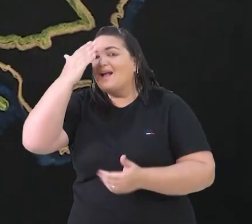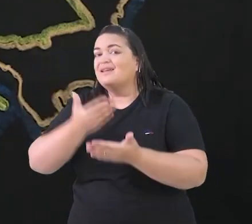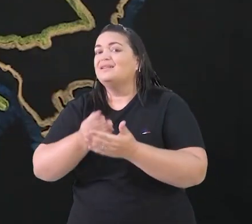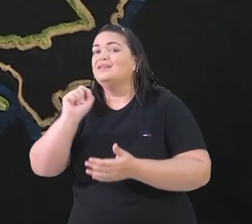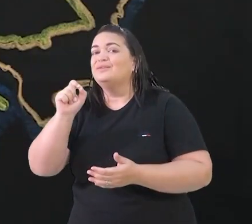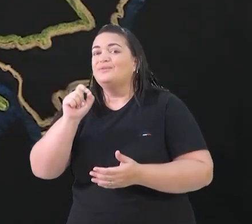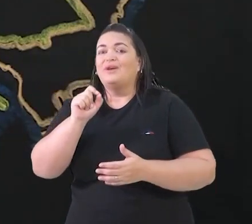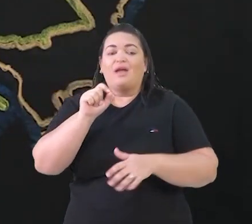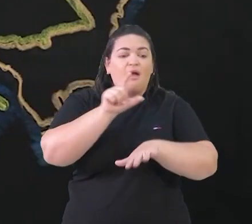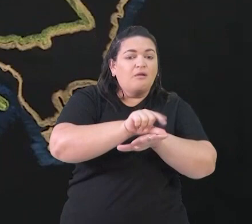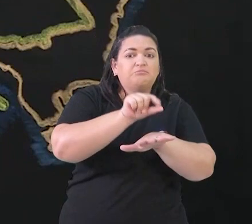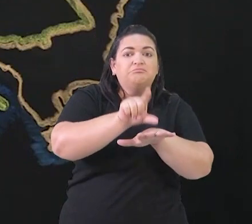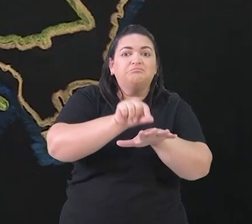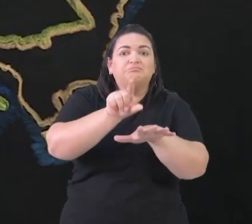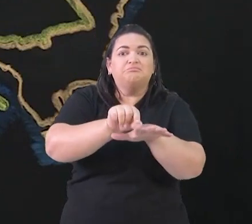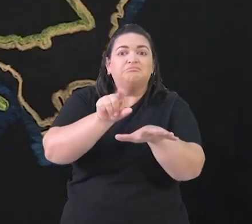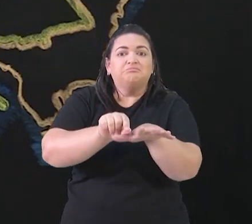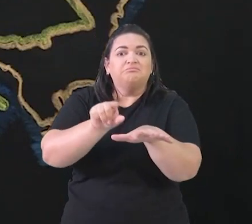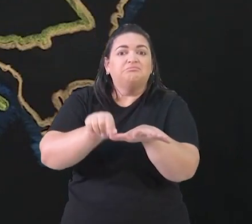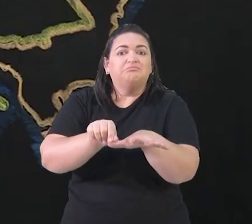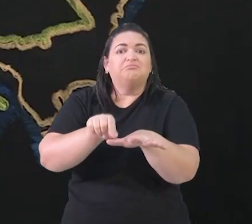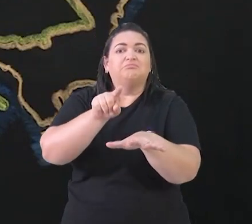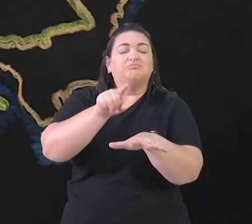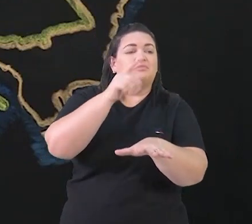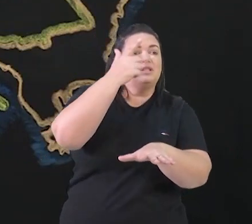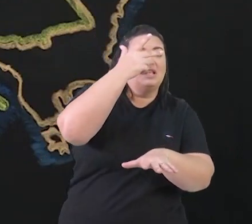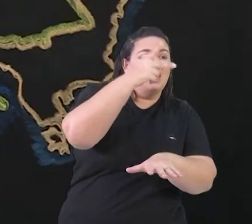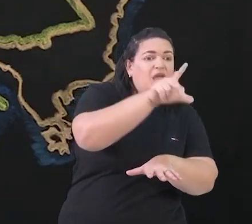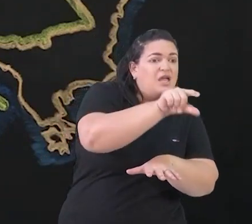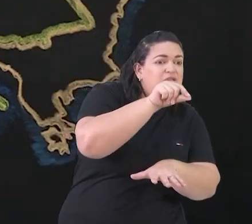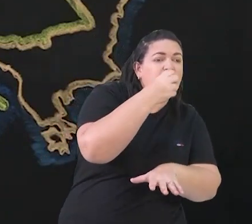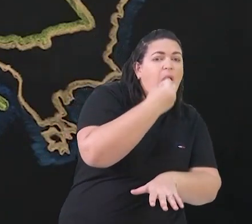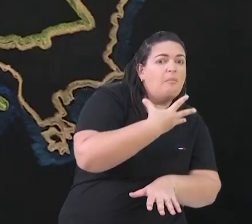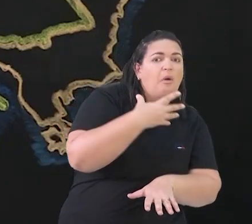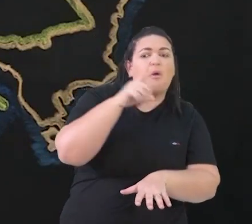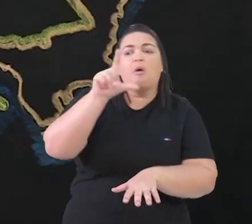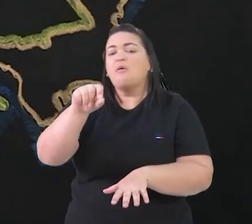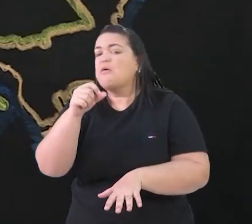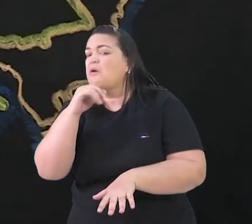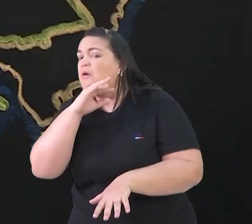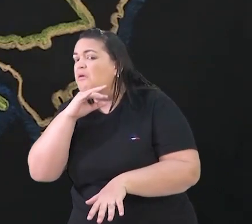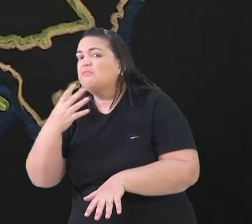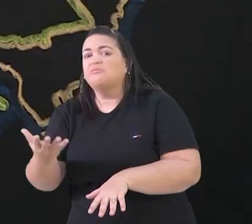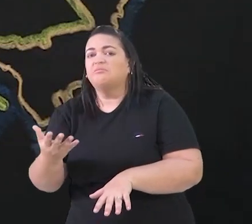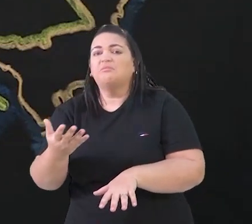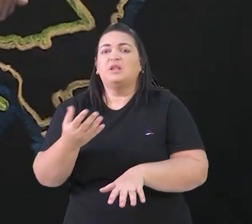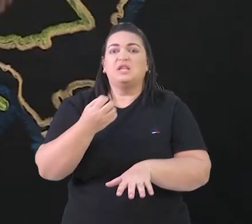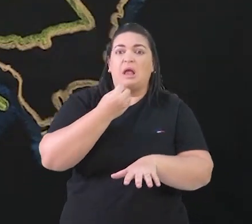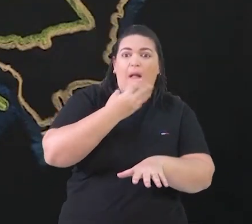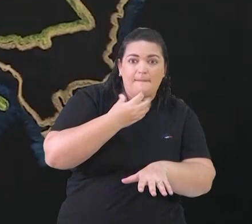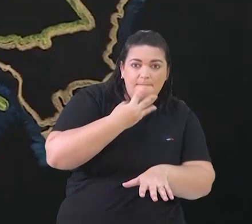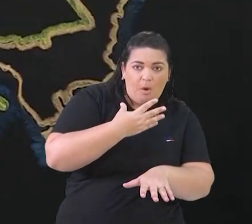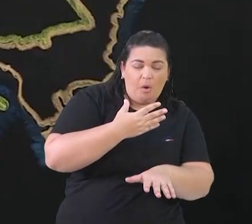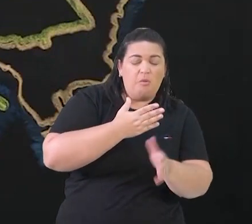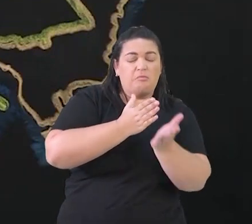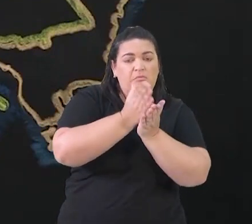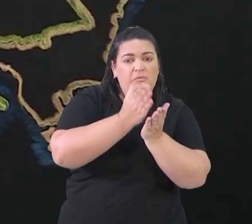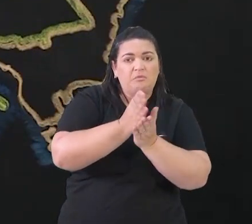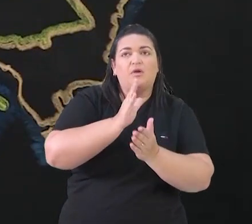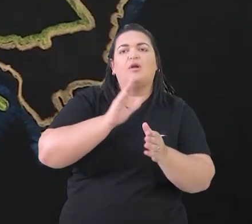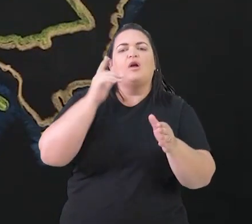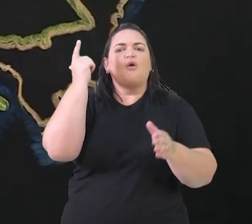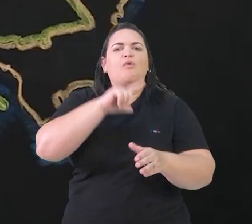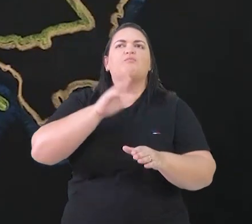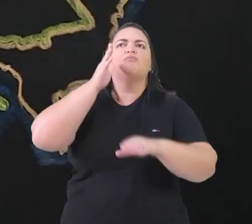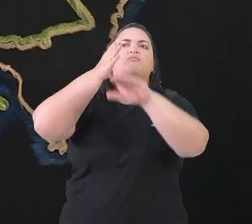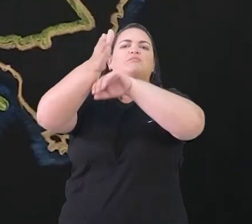Ou seja, você pode decidir se é bom ou ruim, se você for bom e viver como Deus quer, você vai para o céu e tem a salvação. Senão, um outro